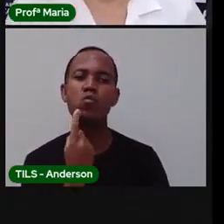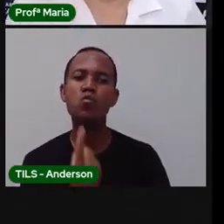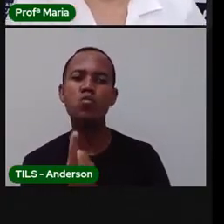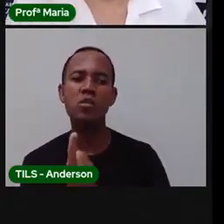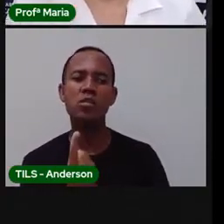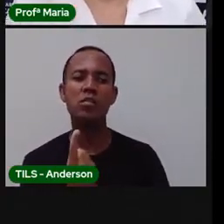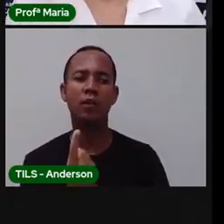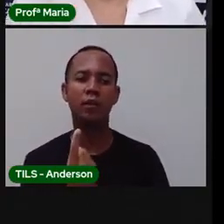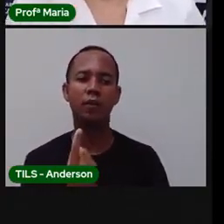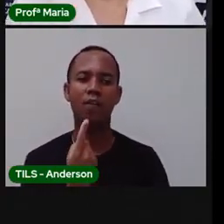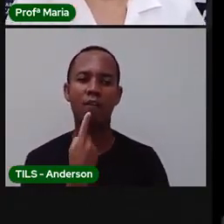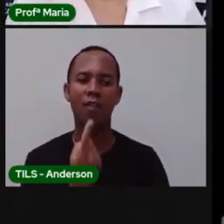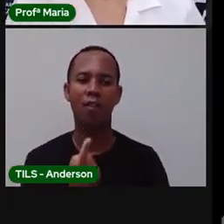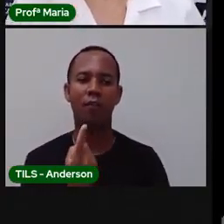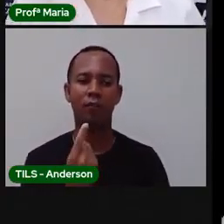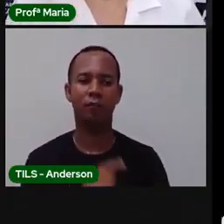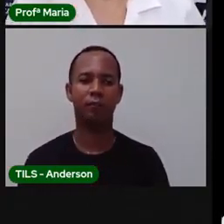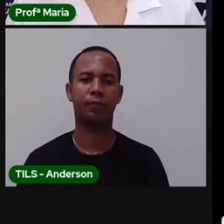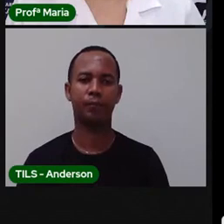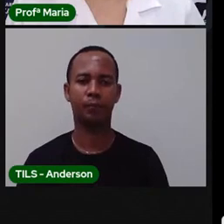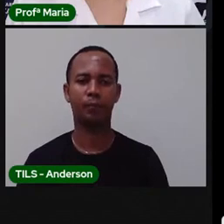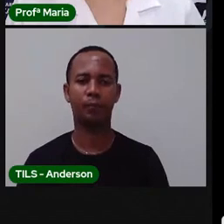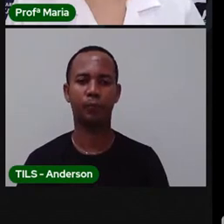aqui. Vamos lá.